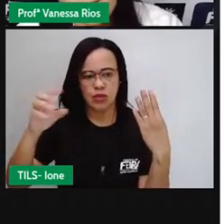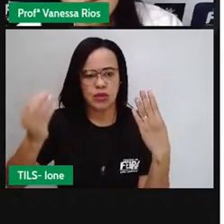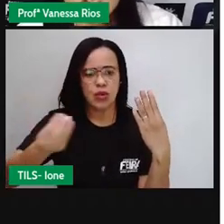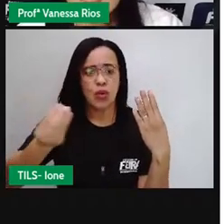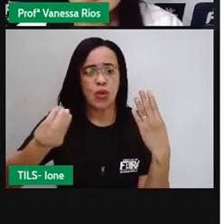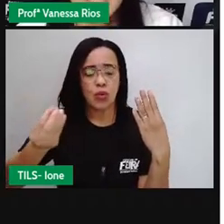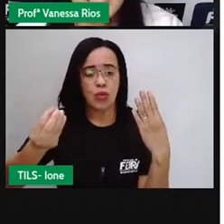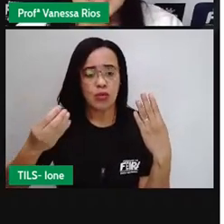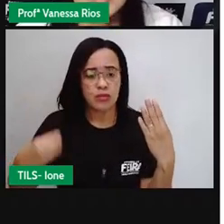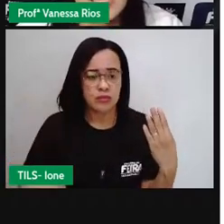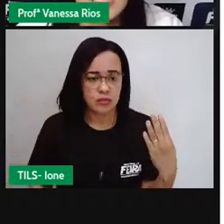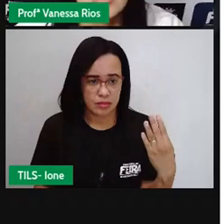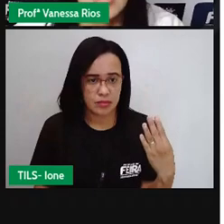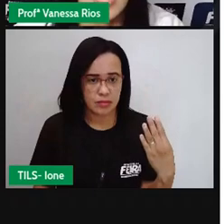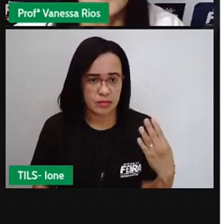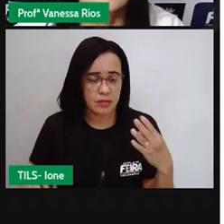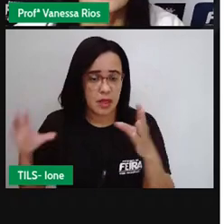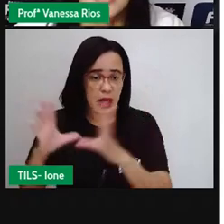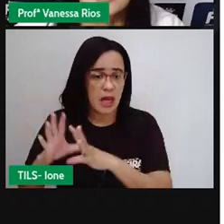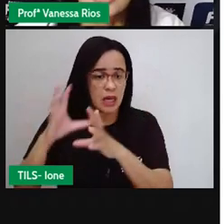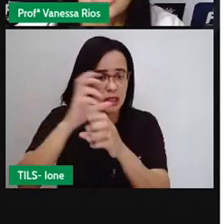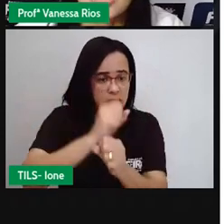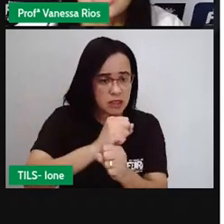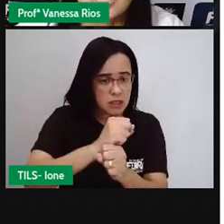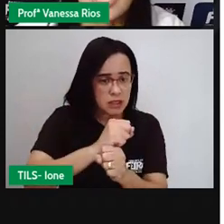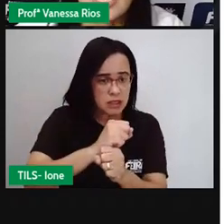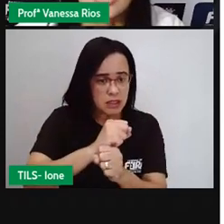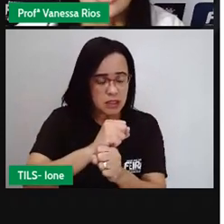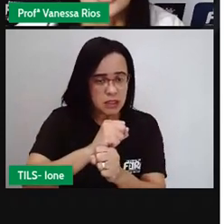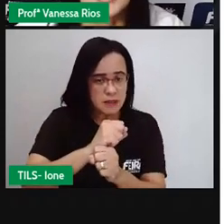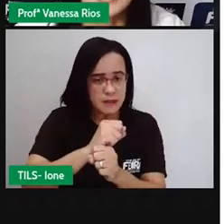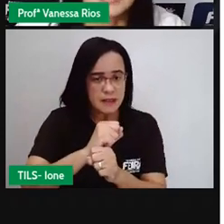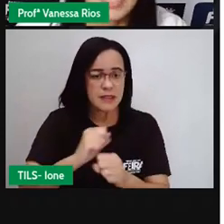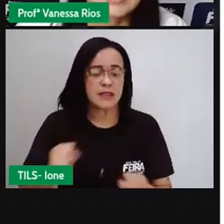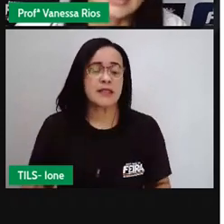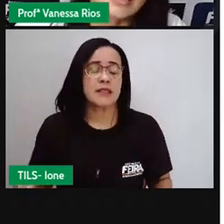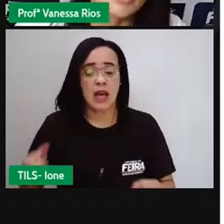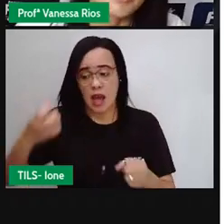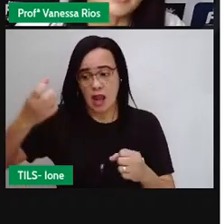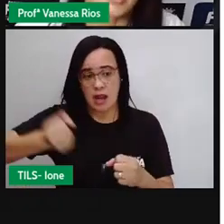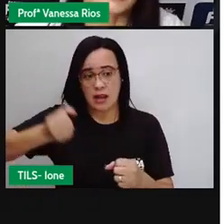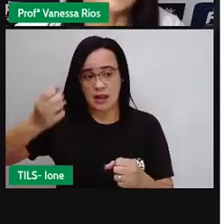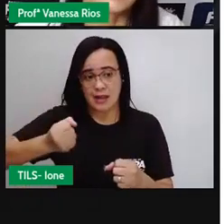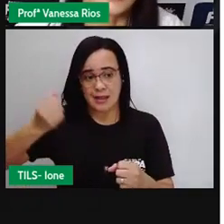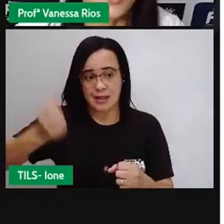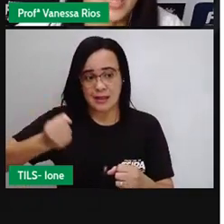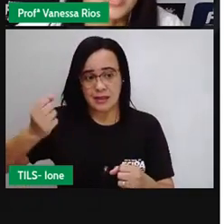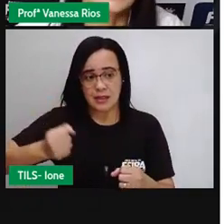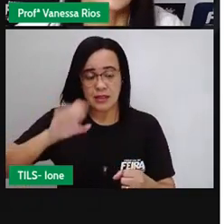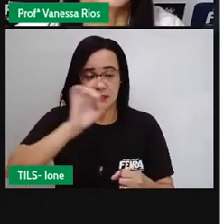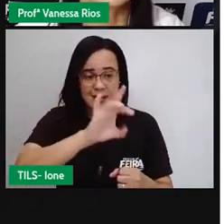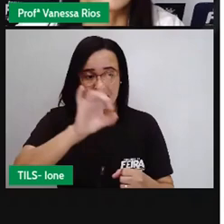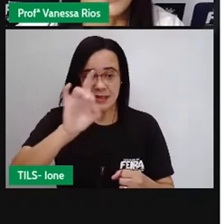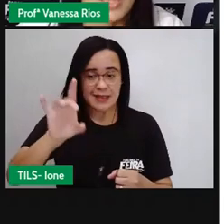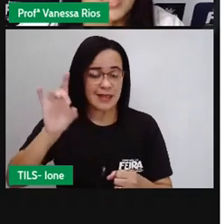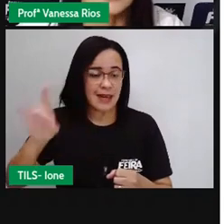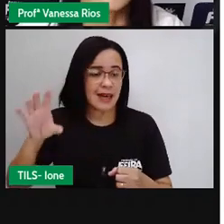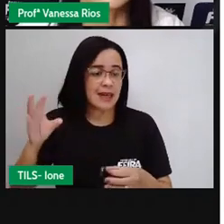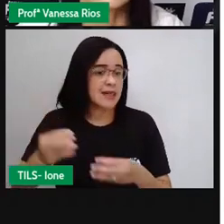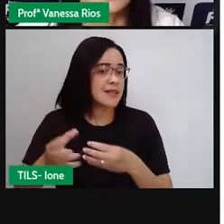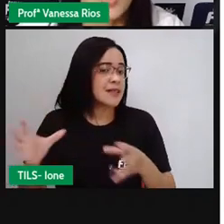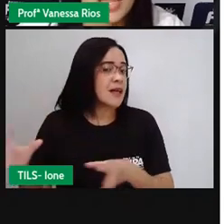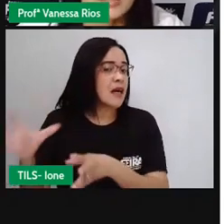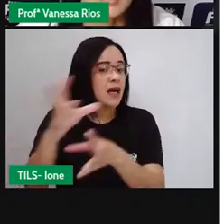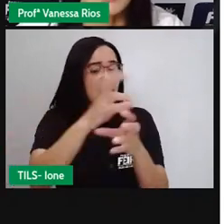porque eu posso juntar aí, né, a quantidade de leite de cada latão e fazer aí 50 mais 50